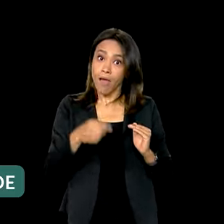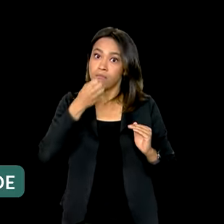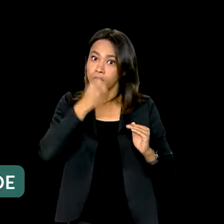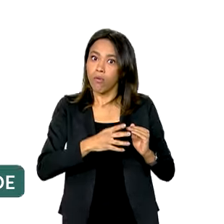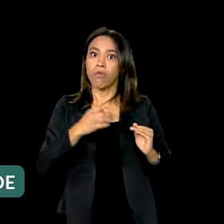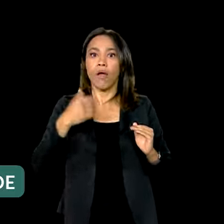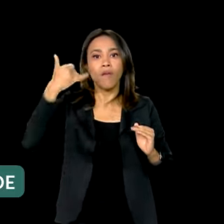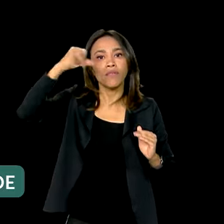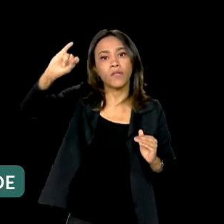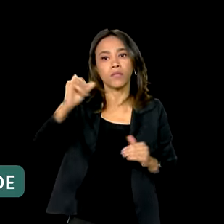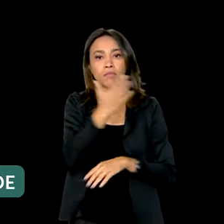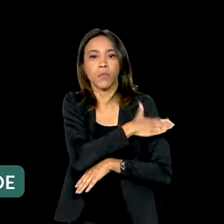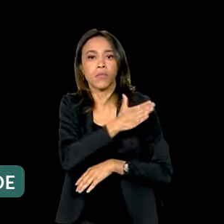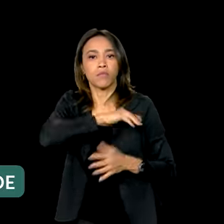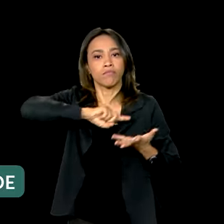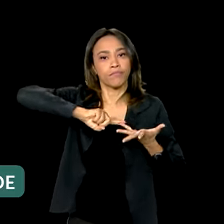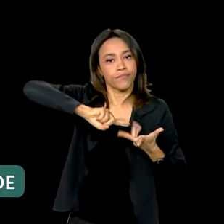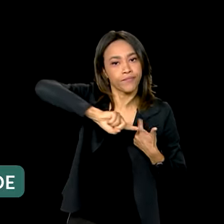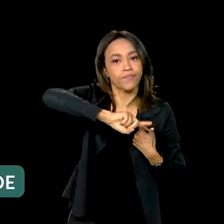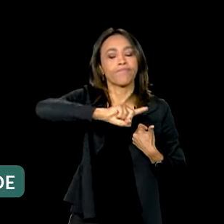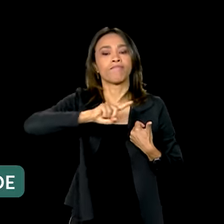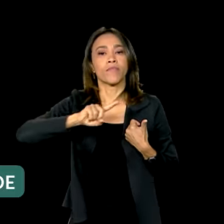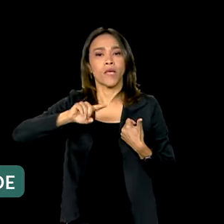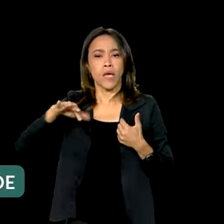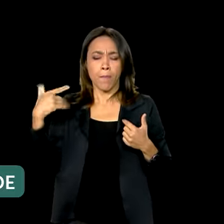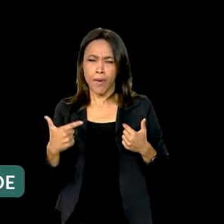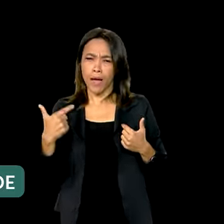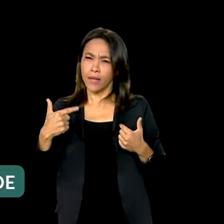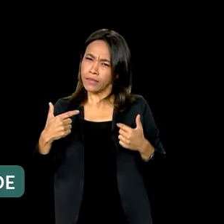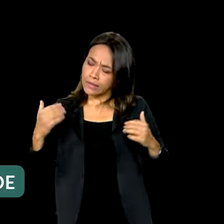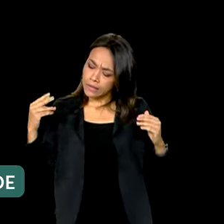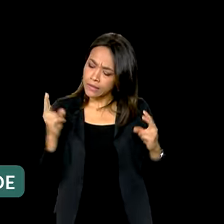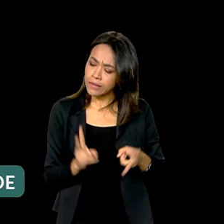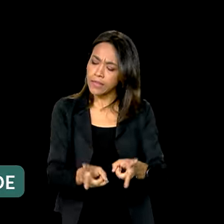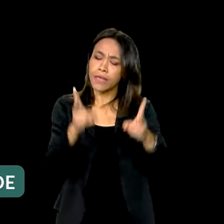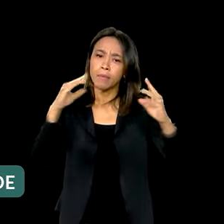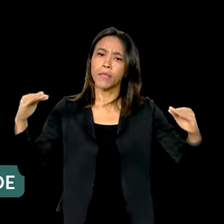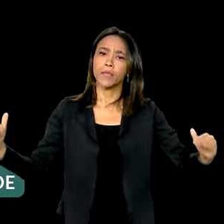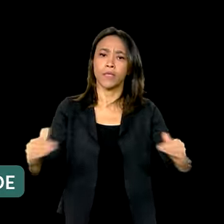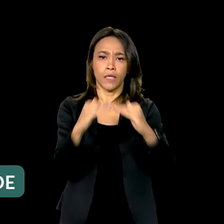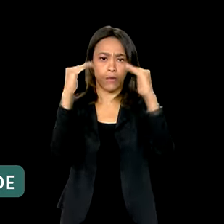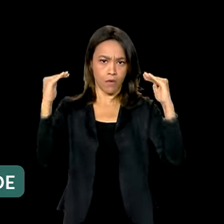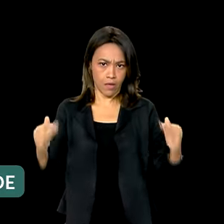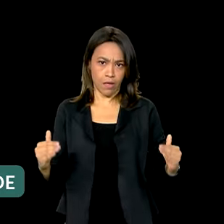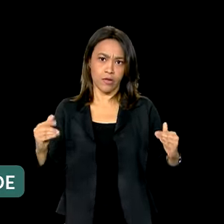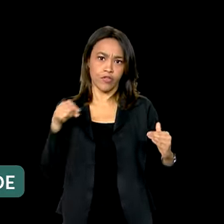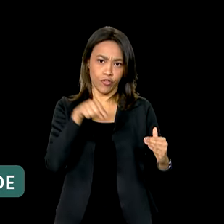suas formas, na busca incessante pelo melhor equilíbrio de gênero e raça na nossa liderança.